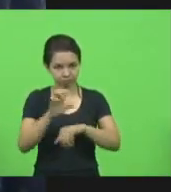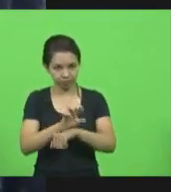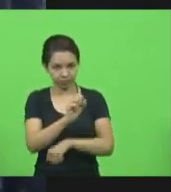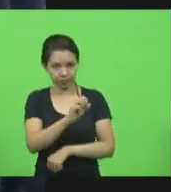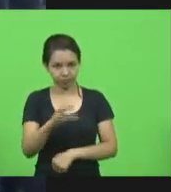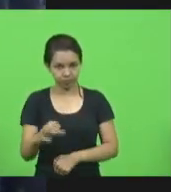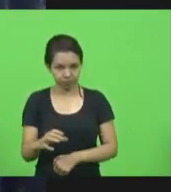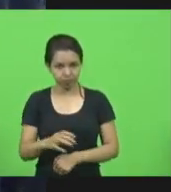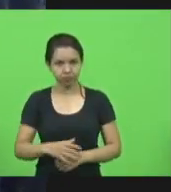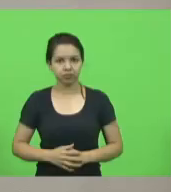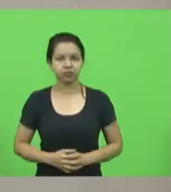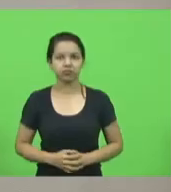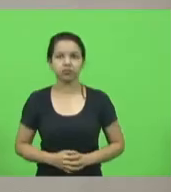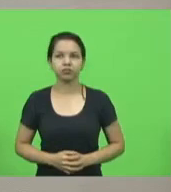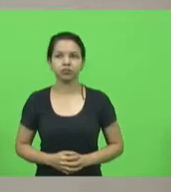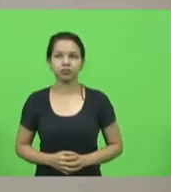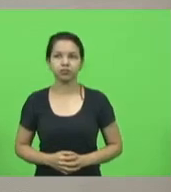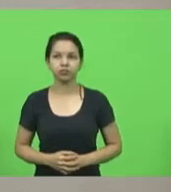presidente. Obrigado pela intervenção.